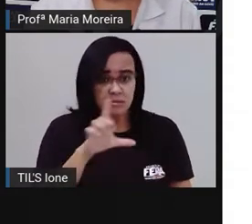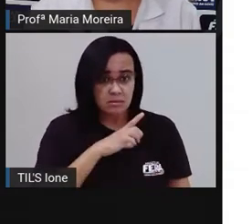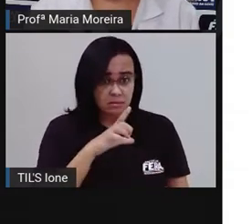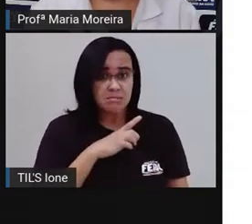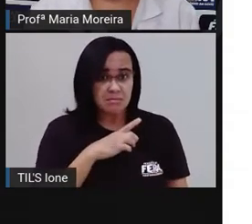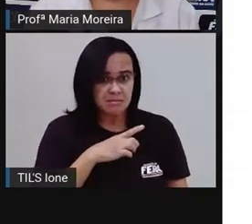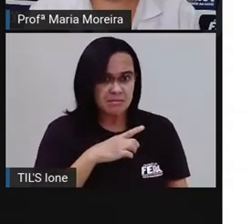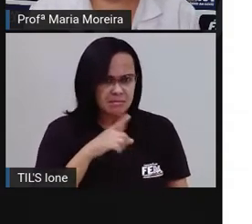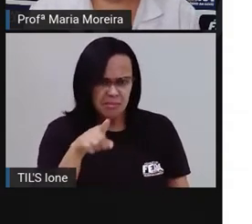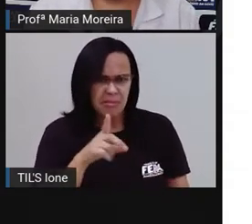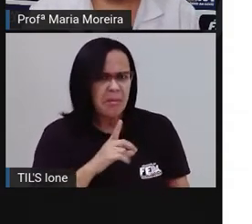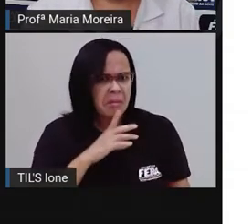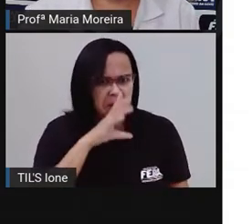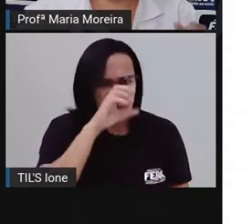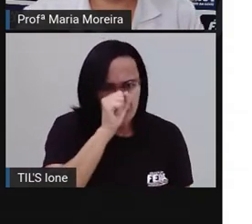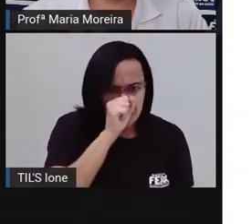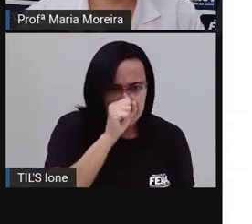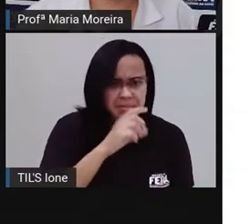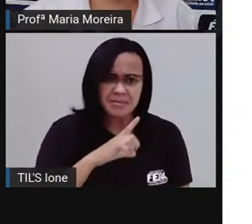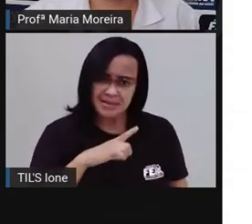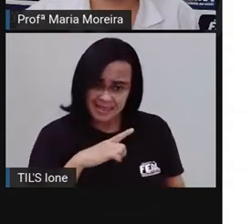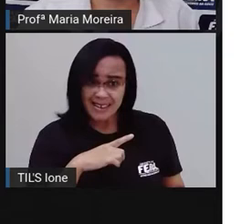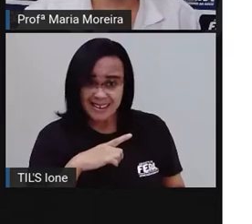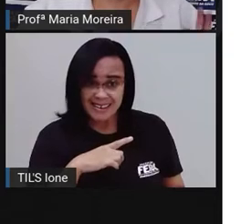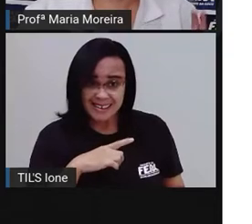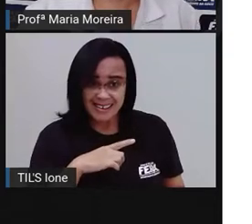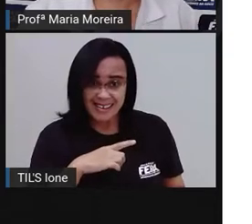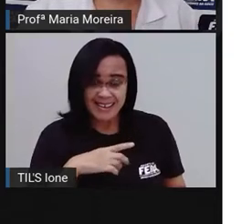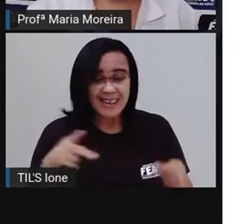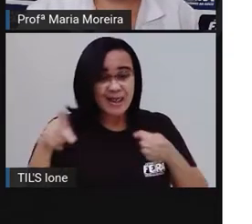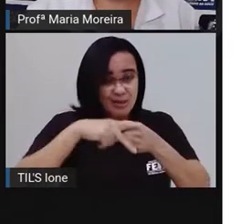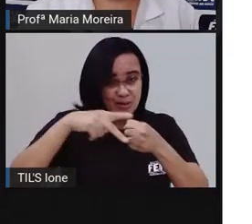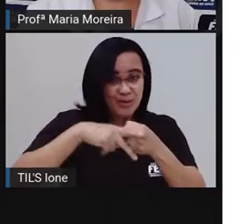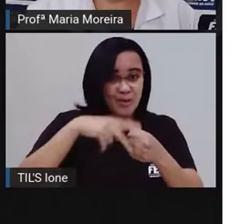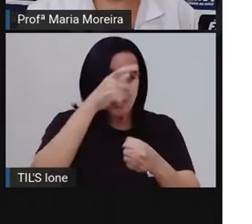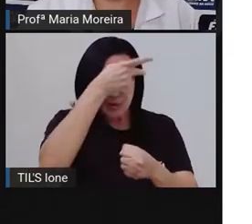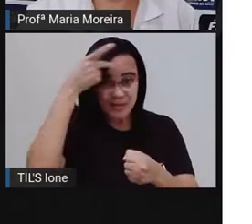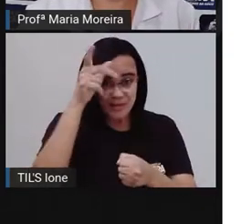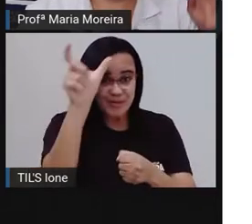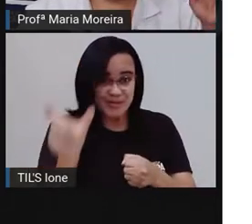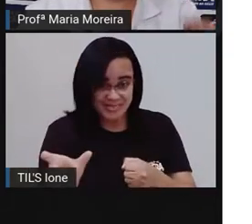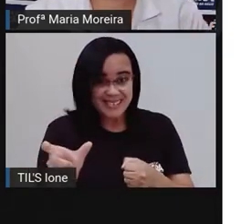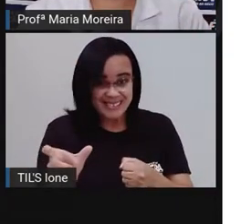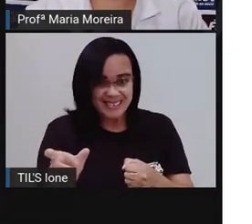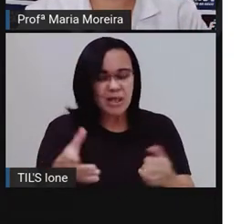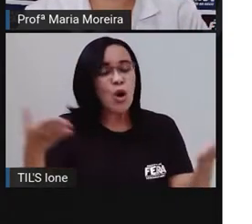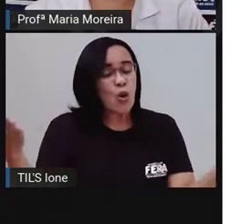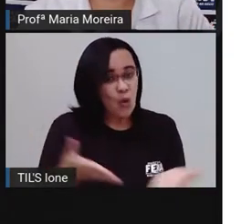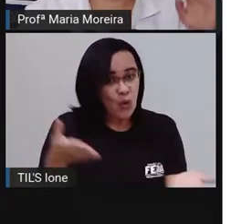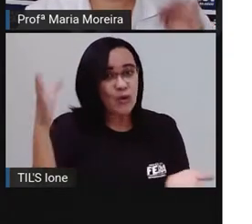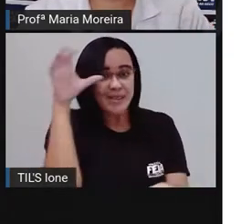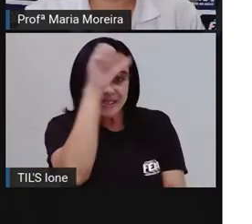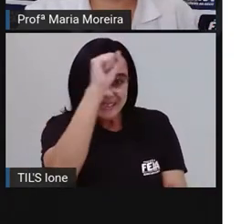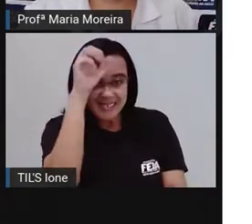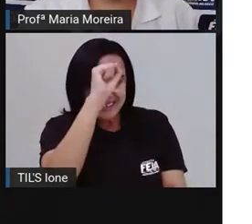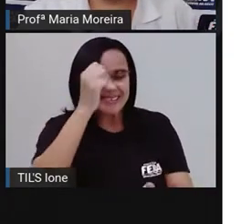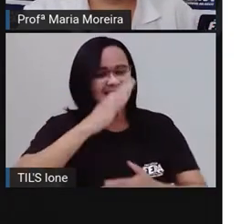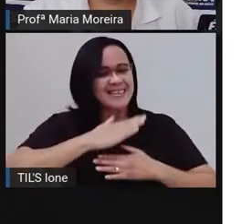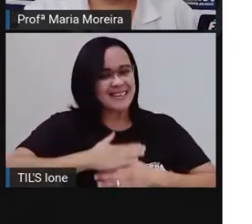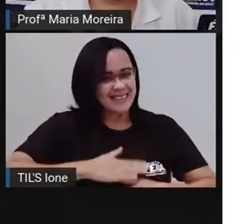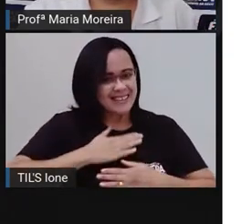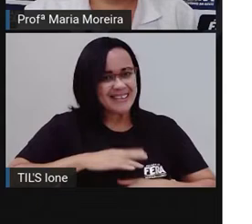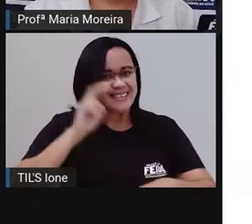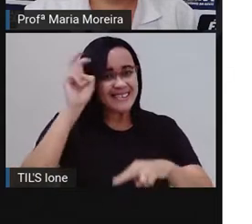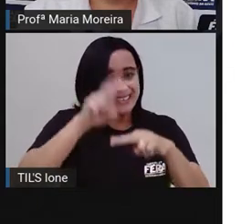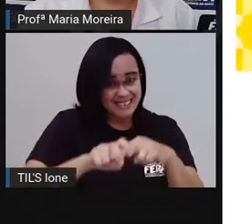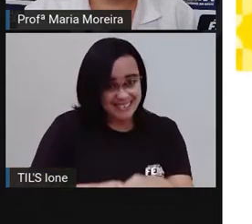intruso aí no meio desses pronomes pessoais? Vamos descobrir tudo direitinho. Então, calma, senta aí que a